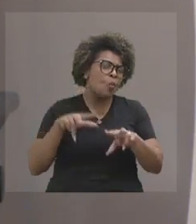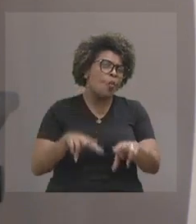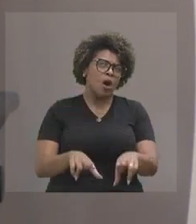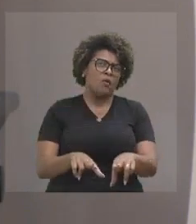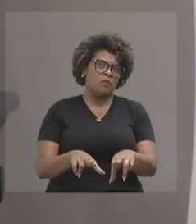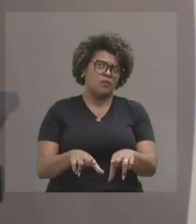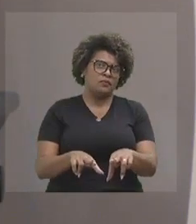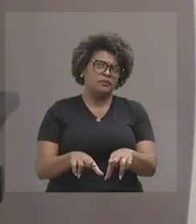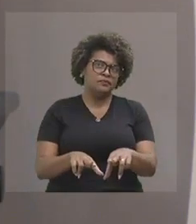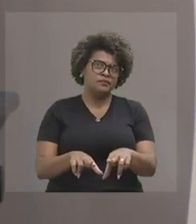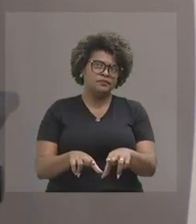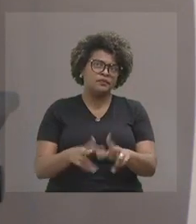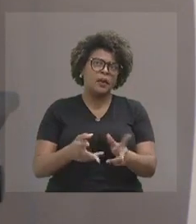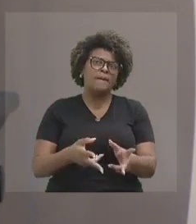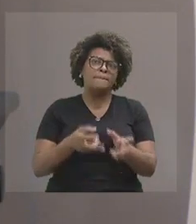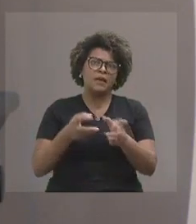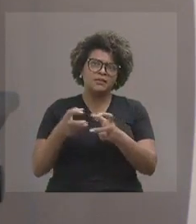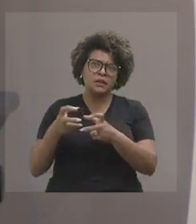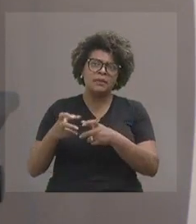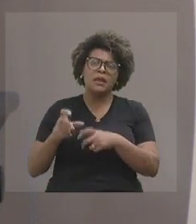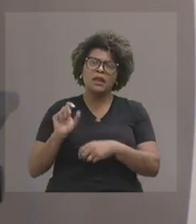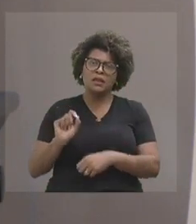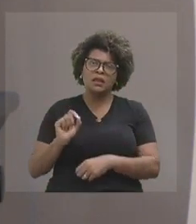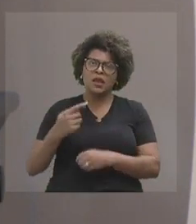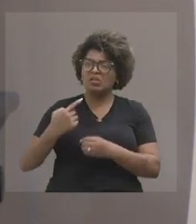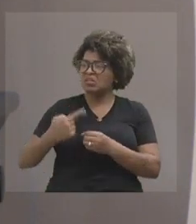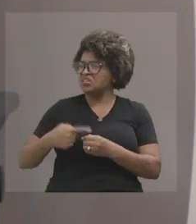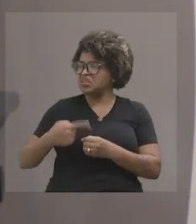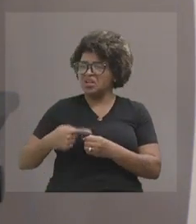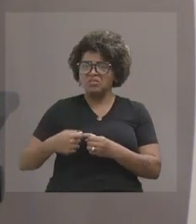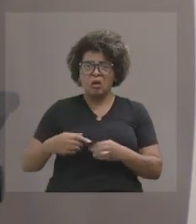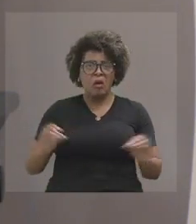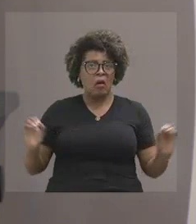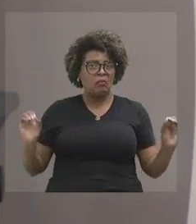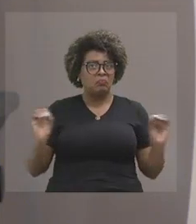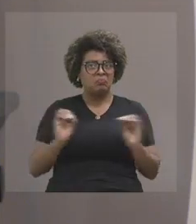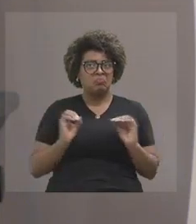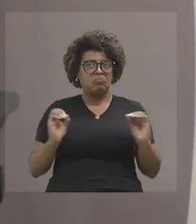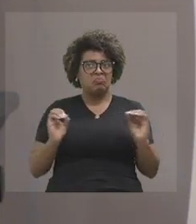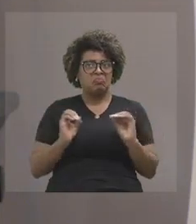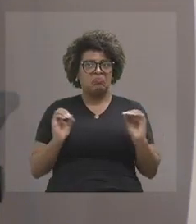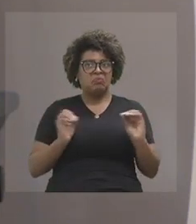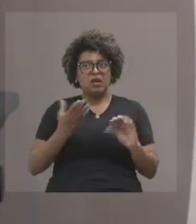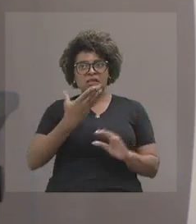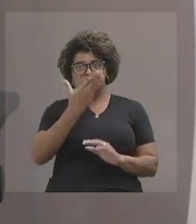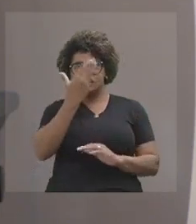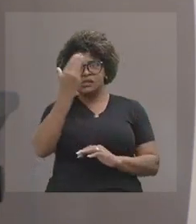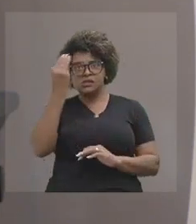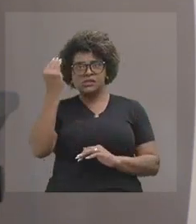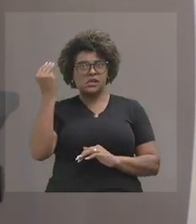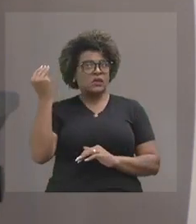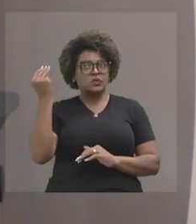E a gente sempre percebeu que o interior estava sendo deixado de lado. não